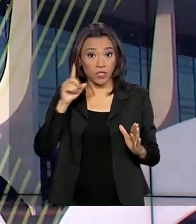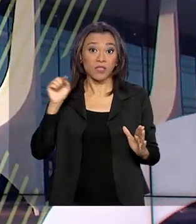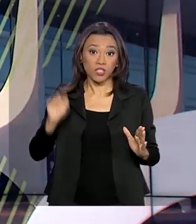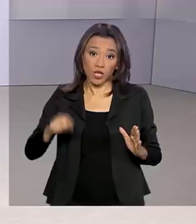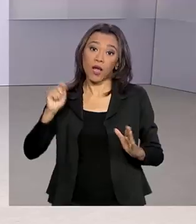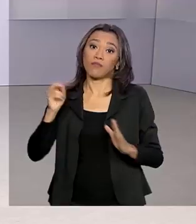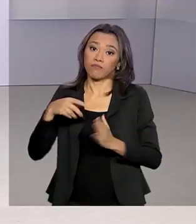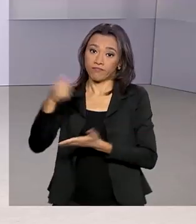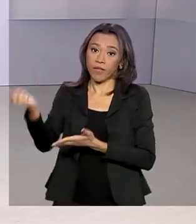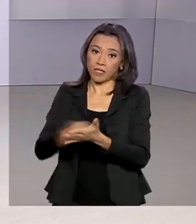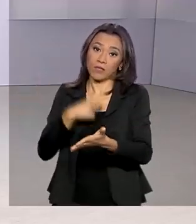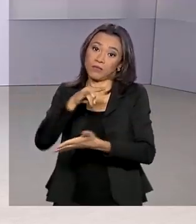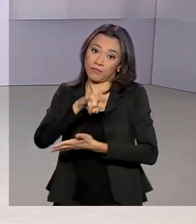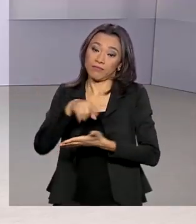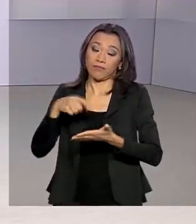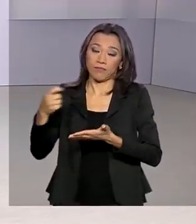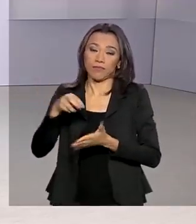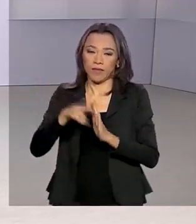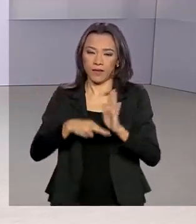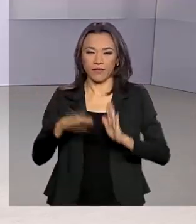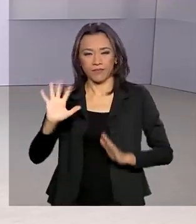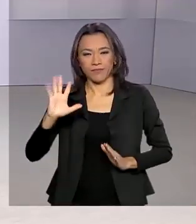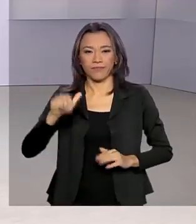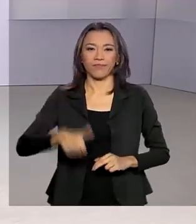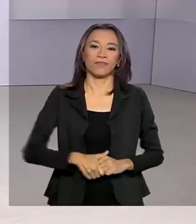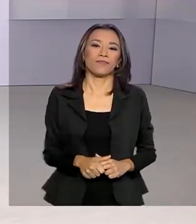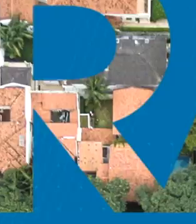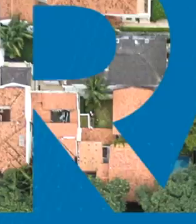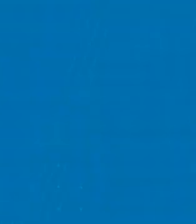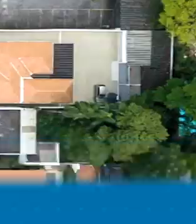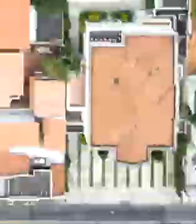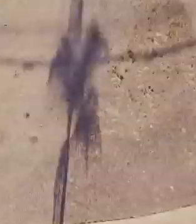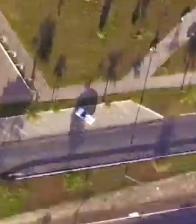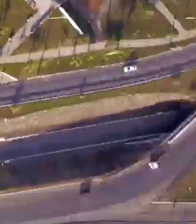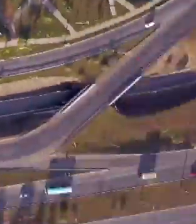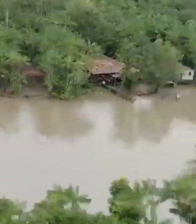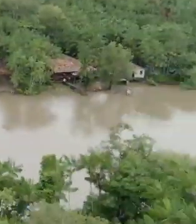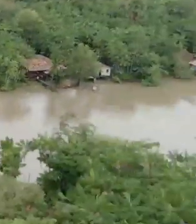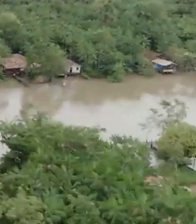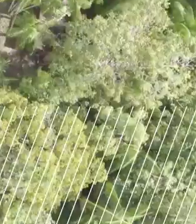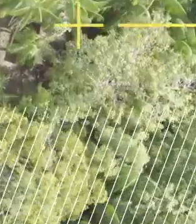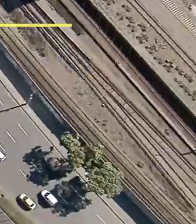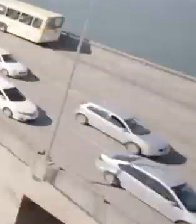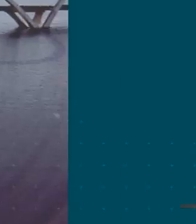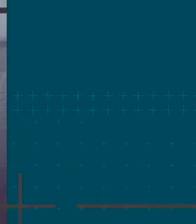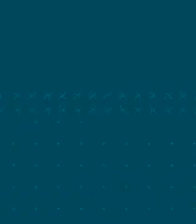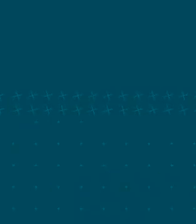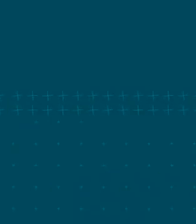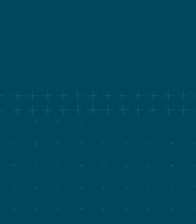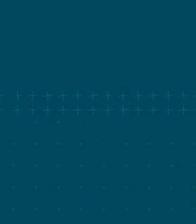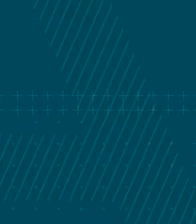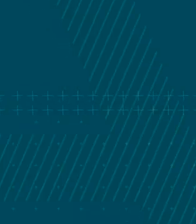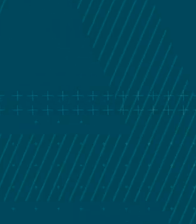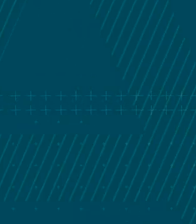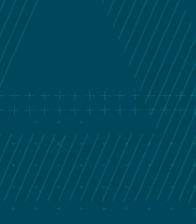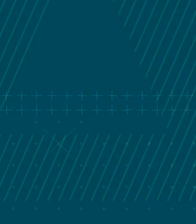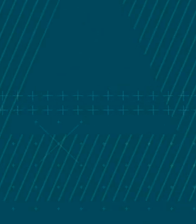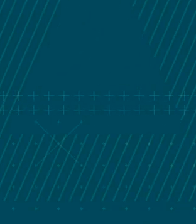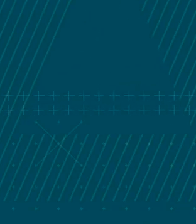esta regra. A gente fica por aqui. Até a próxima edição. A gente fica por